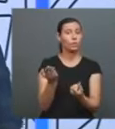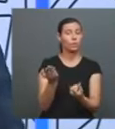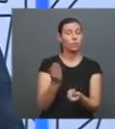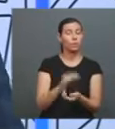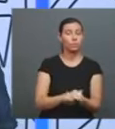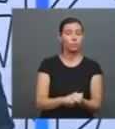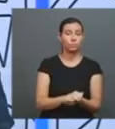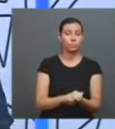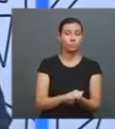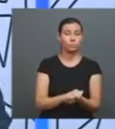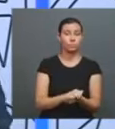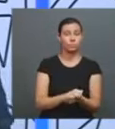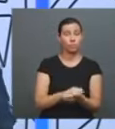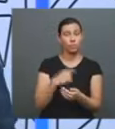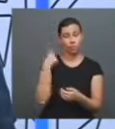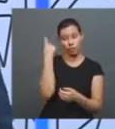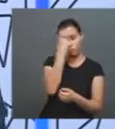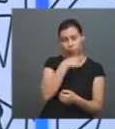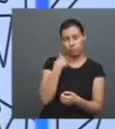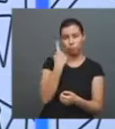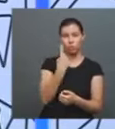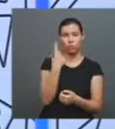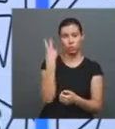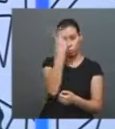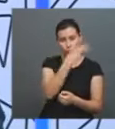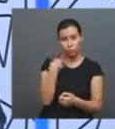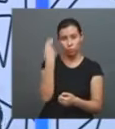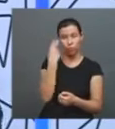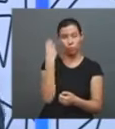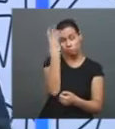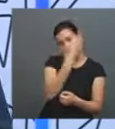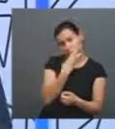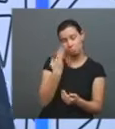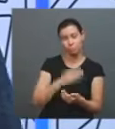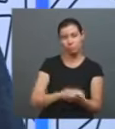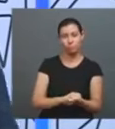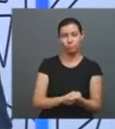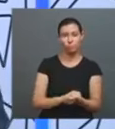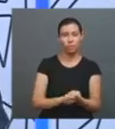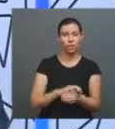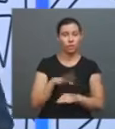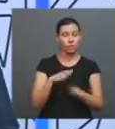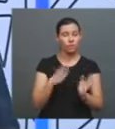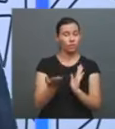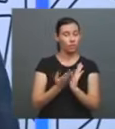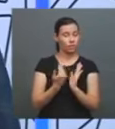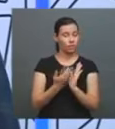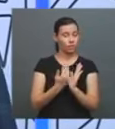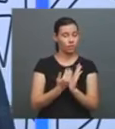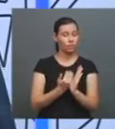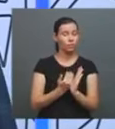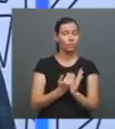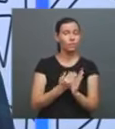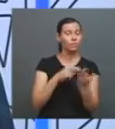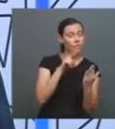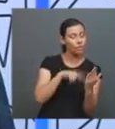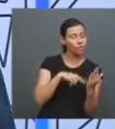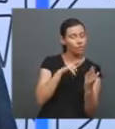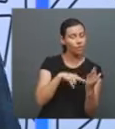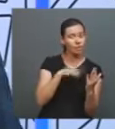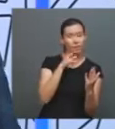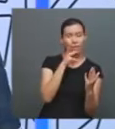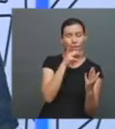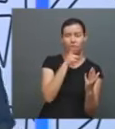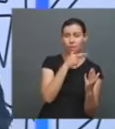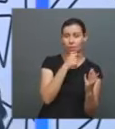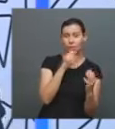que é algo que você vai gastar duas a três horas, do que com um livro, muitas vezes, que pode ser o seu amigo, seu companheiro, por meses, dependendo do que for o livro,